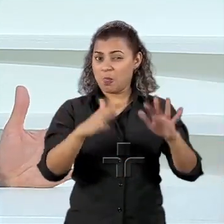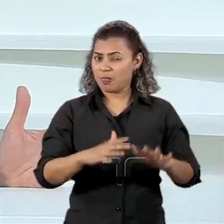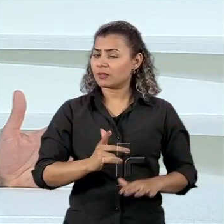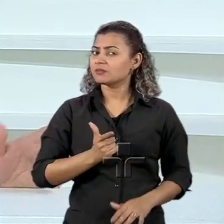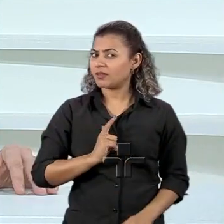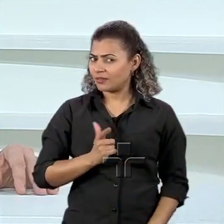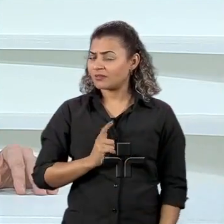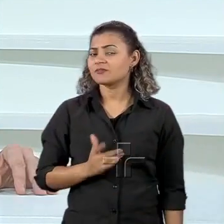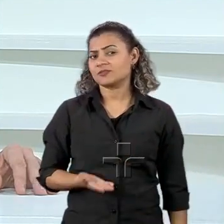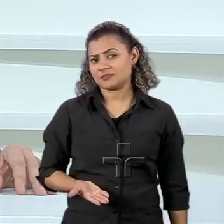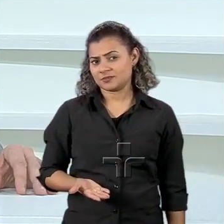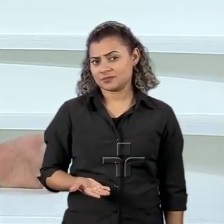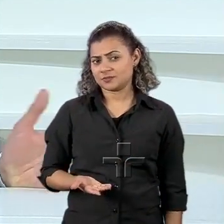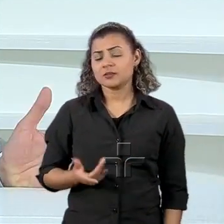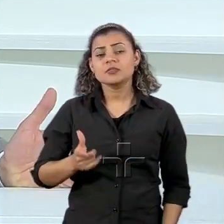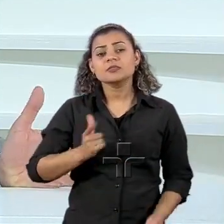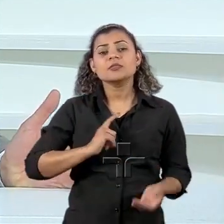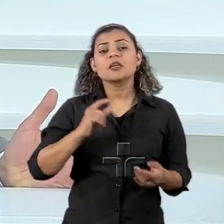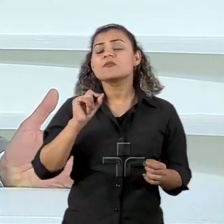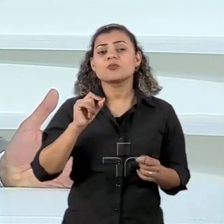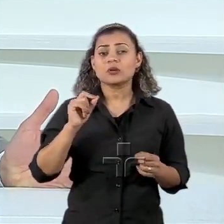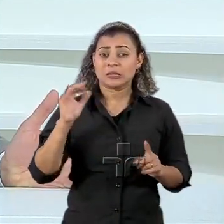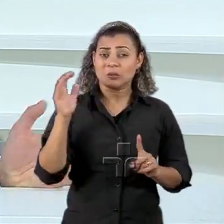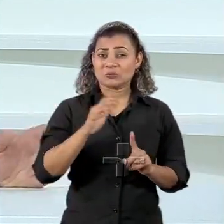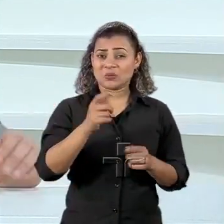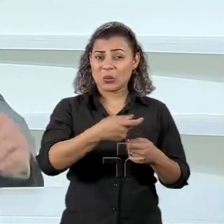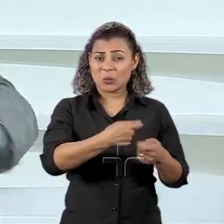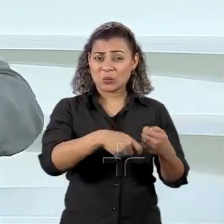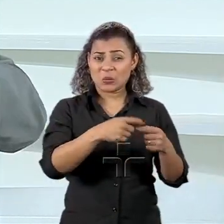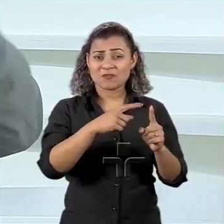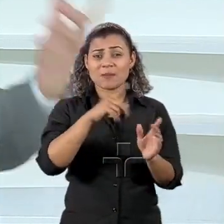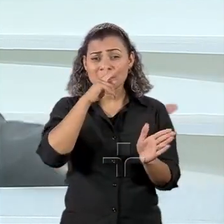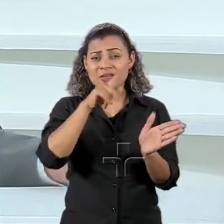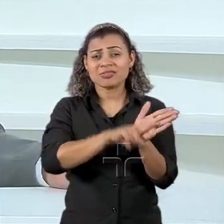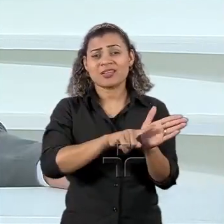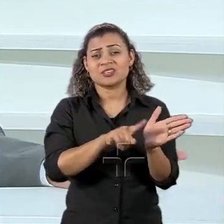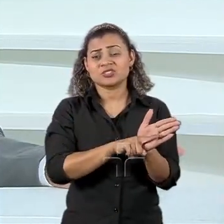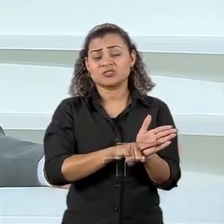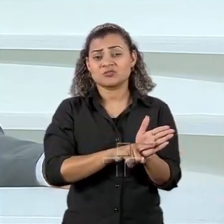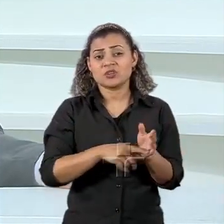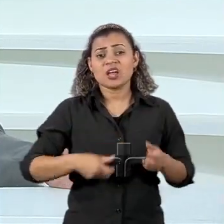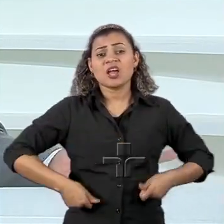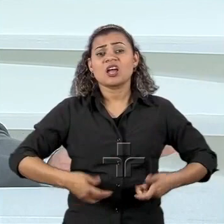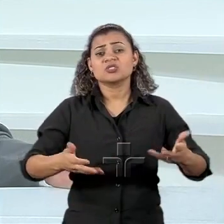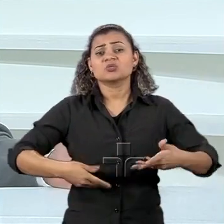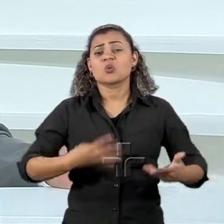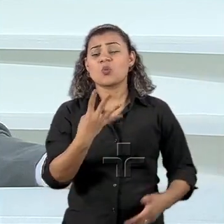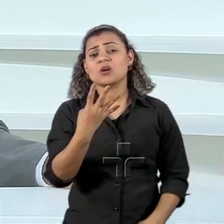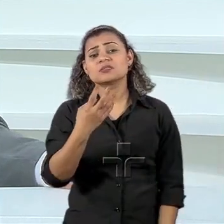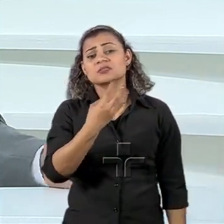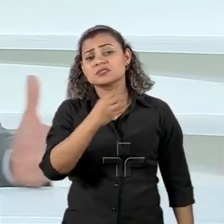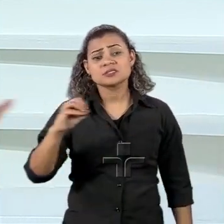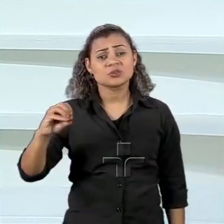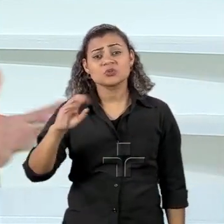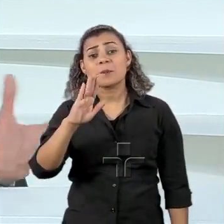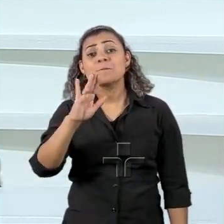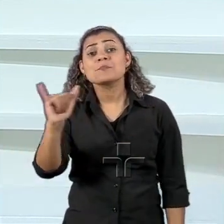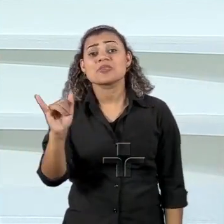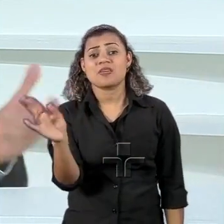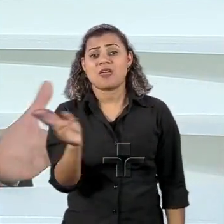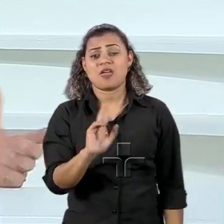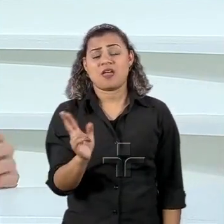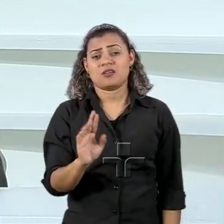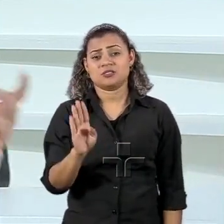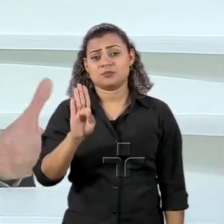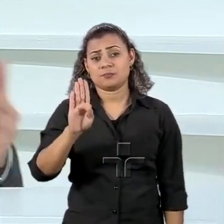combinar. Teve um impacto econômico negativo, a gente gastou mais de 400 bilhões de reais nesse processo com retorno,